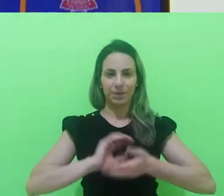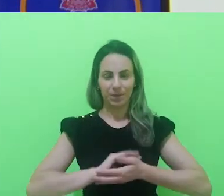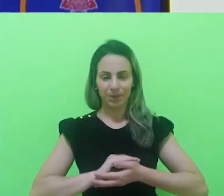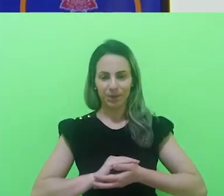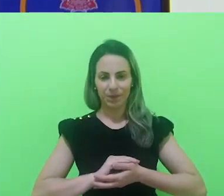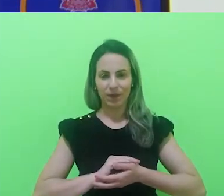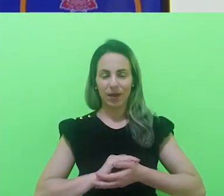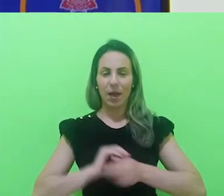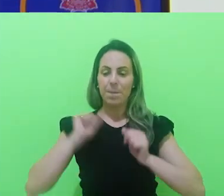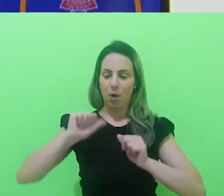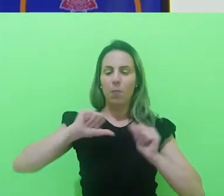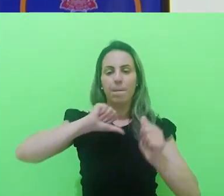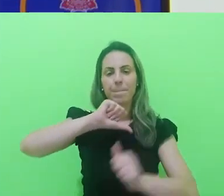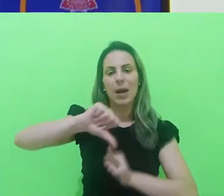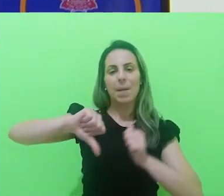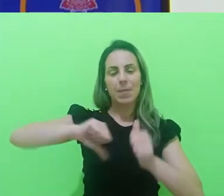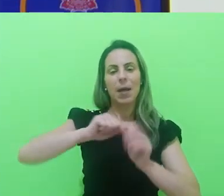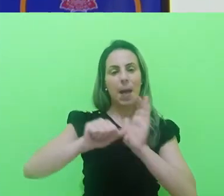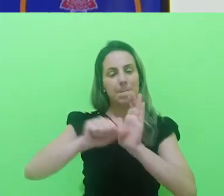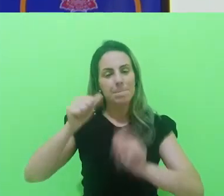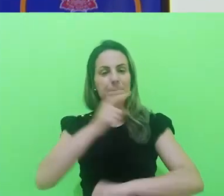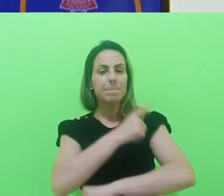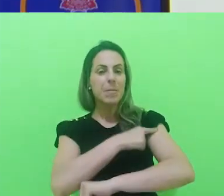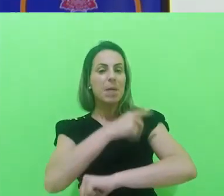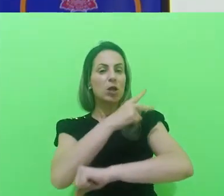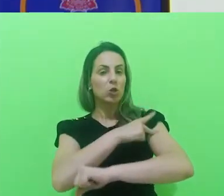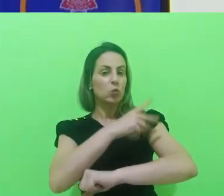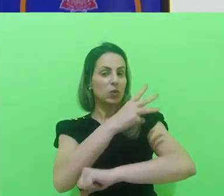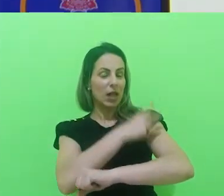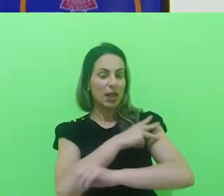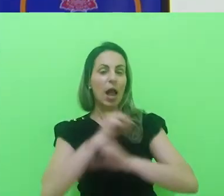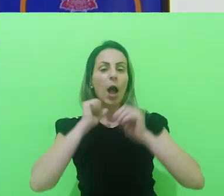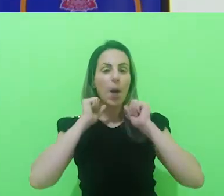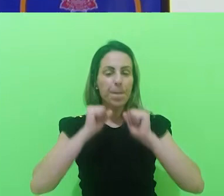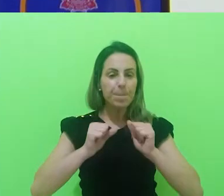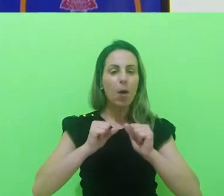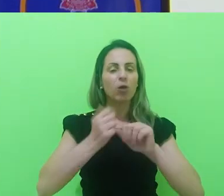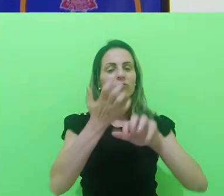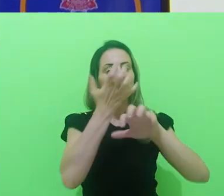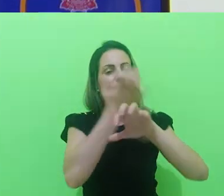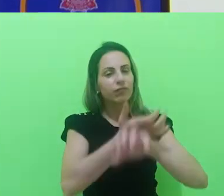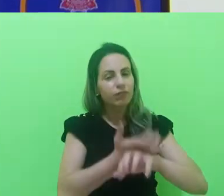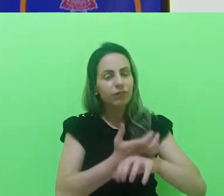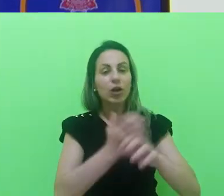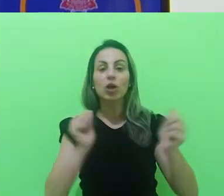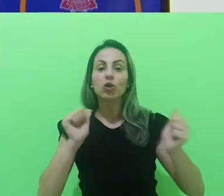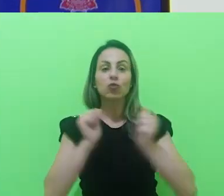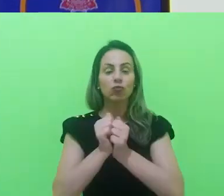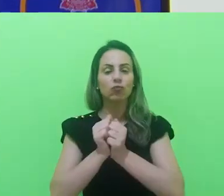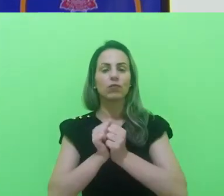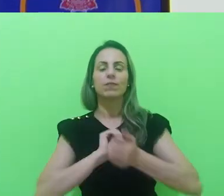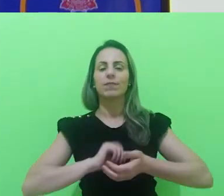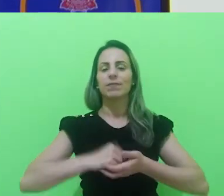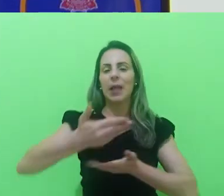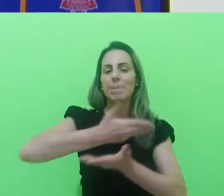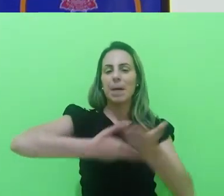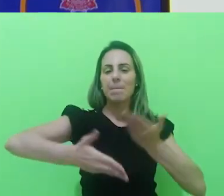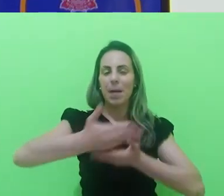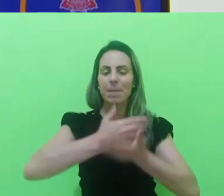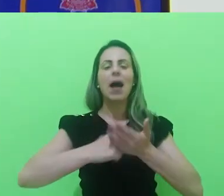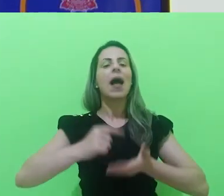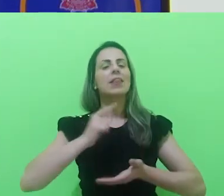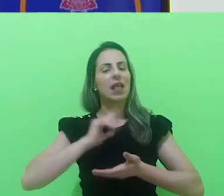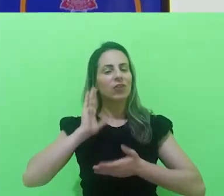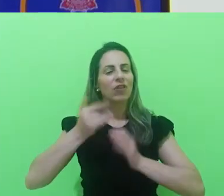pode ser multisseriado, né? Primeiro, segundo e terceiro anos, poderão fazer algumas aulas juntas. Nosso objetivo, nós já tínhamos